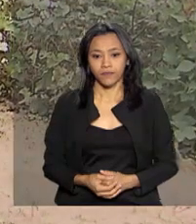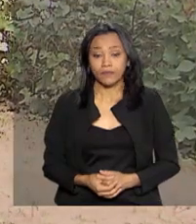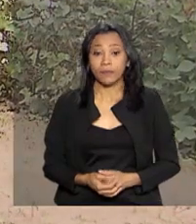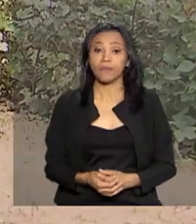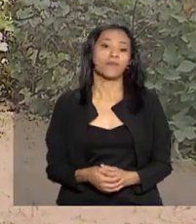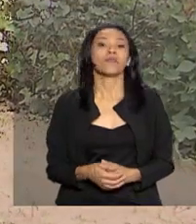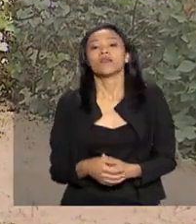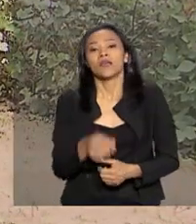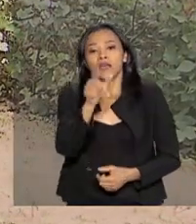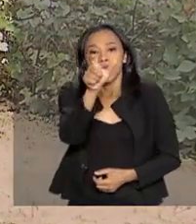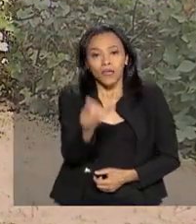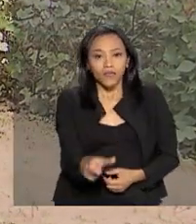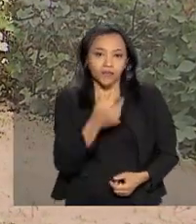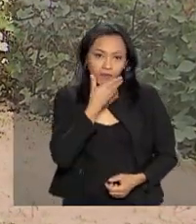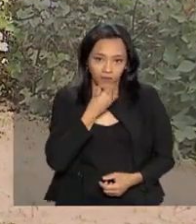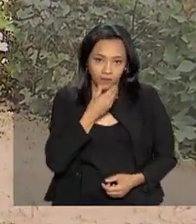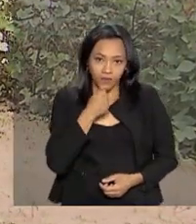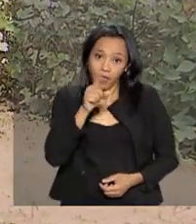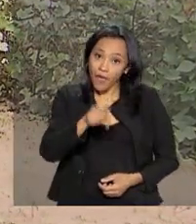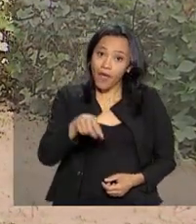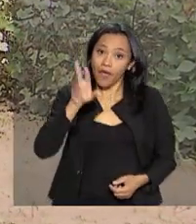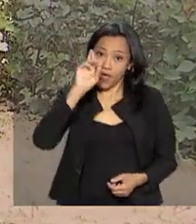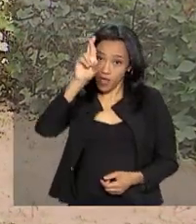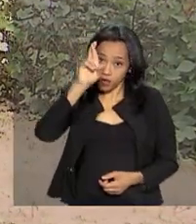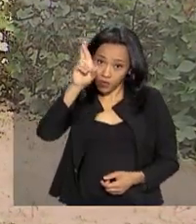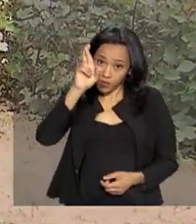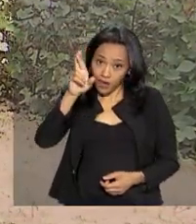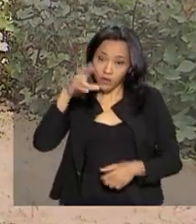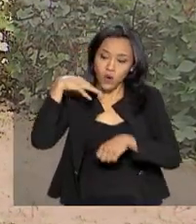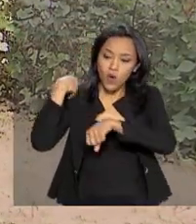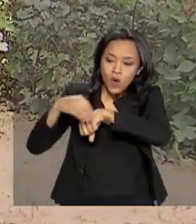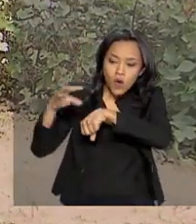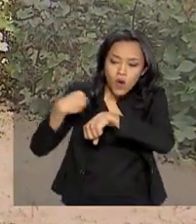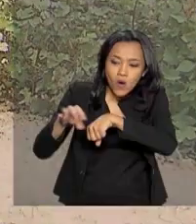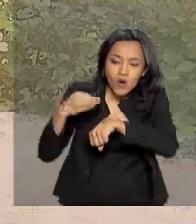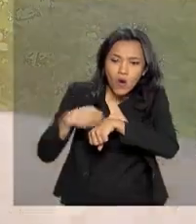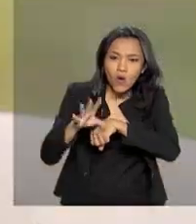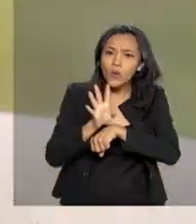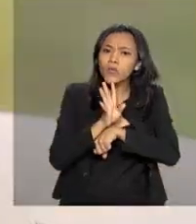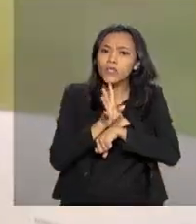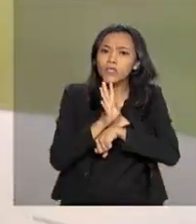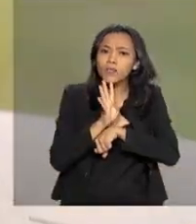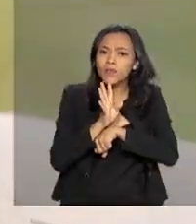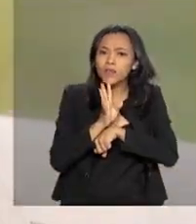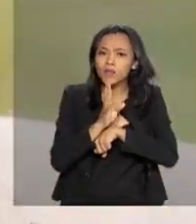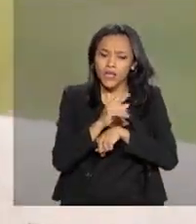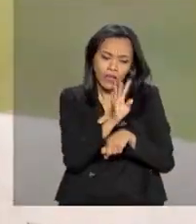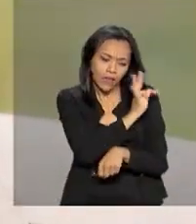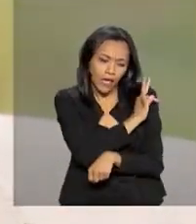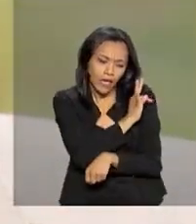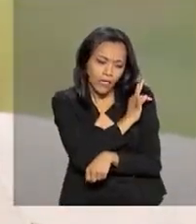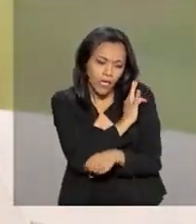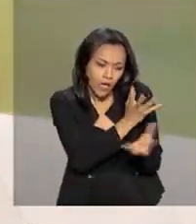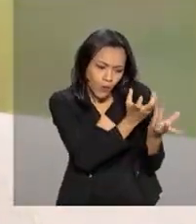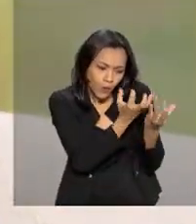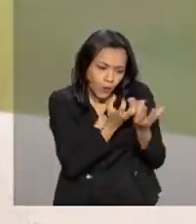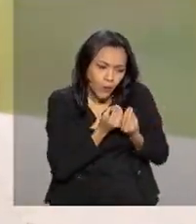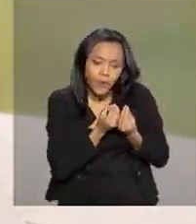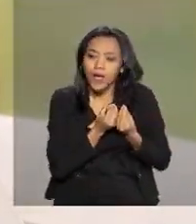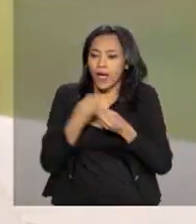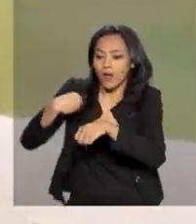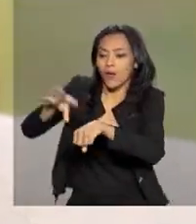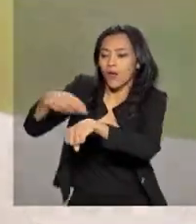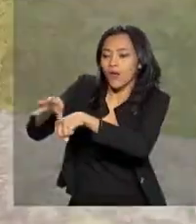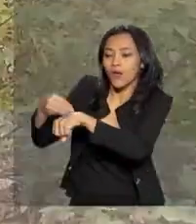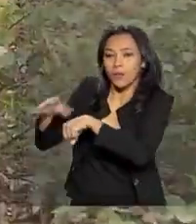Siddiqui Diara é o responsável por repassar o conhecimento dos pesquisadores aos produtores do Mali. Ele conta que,